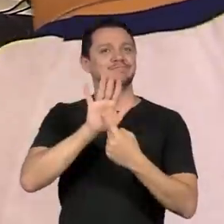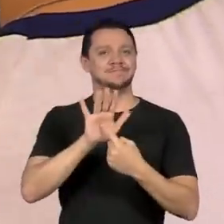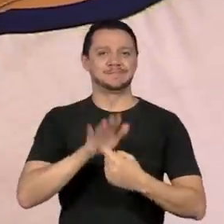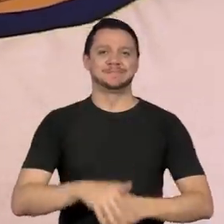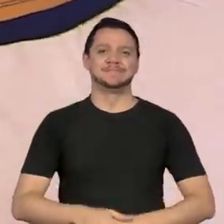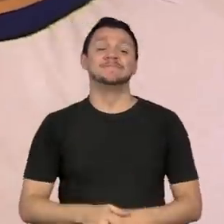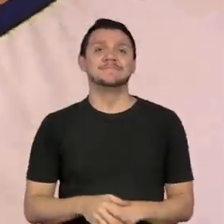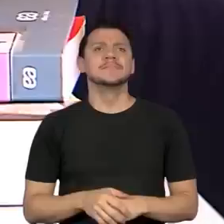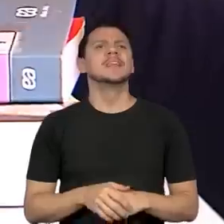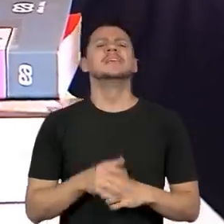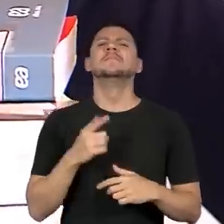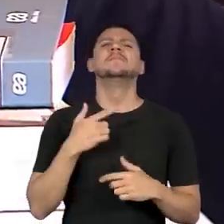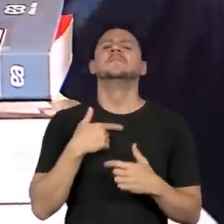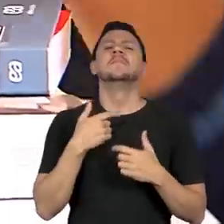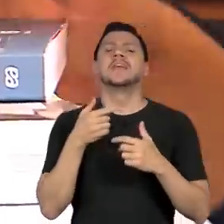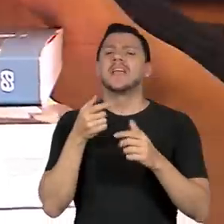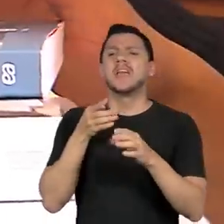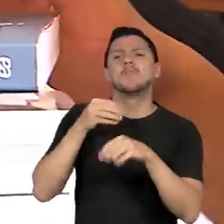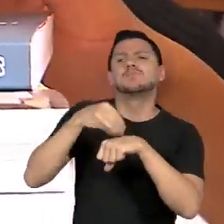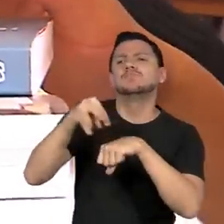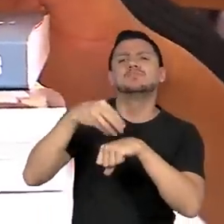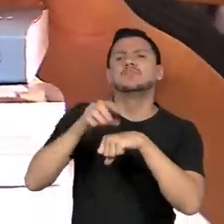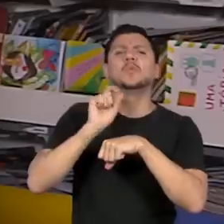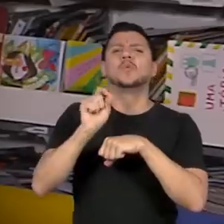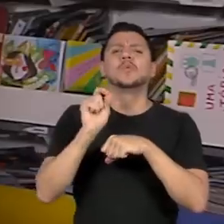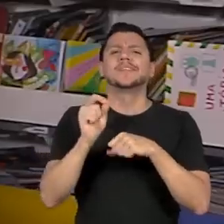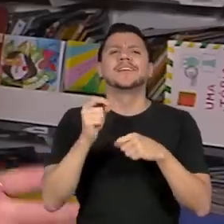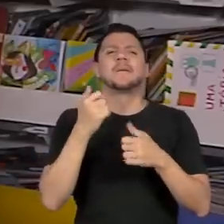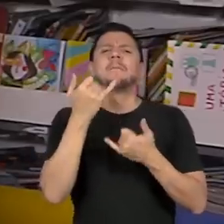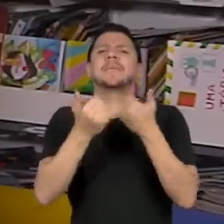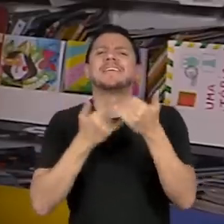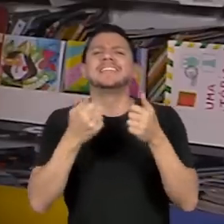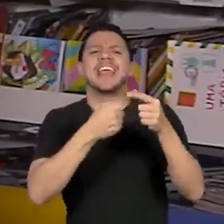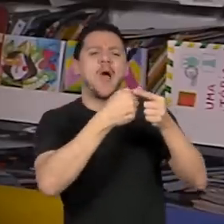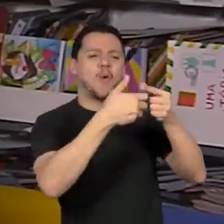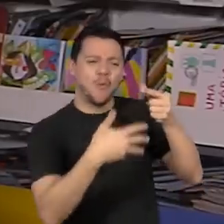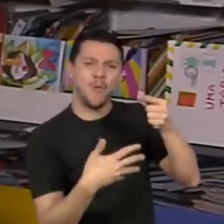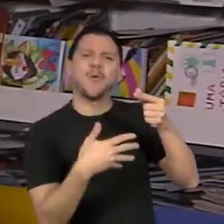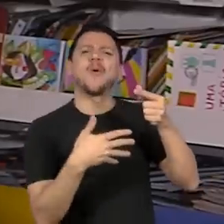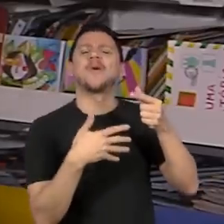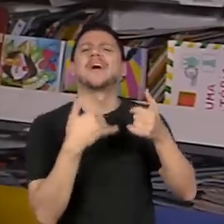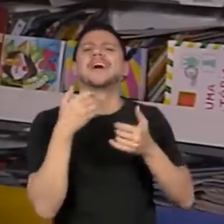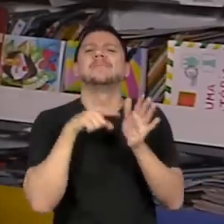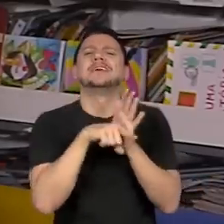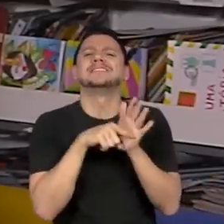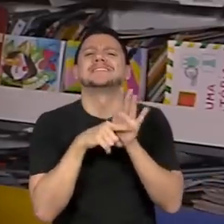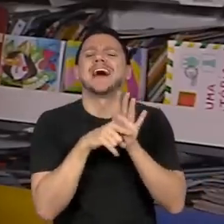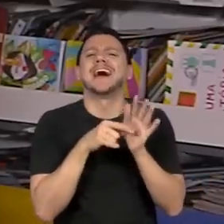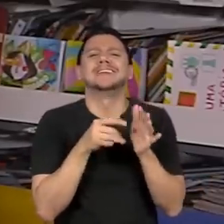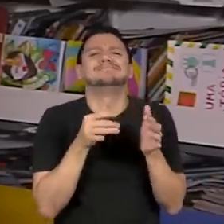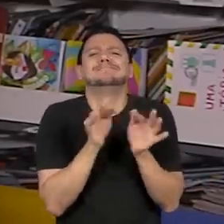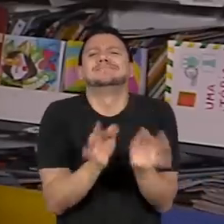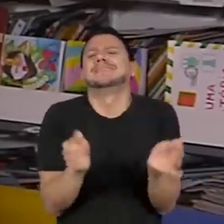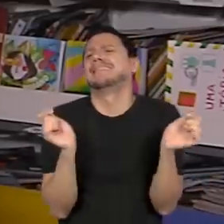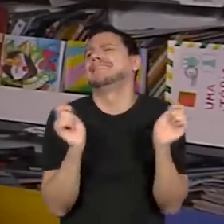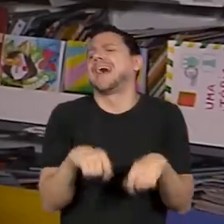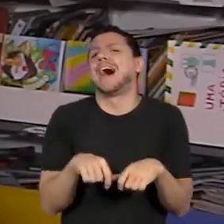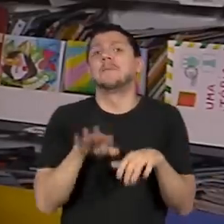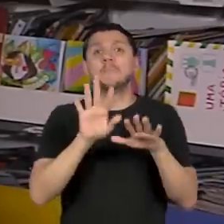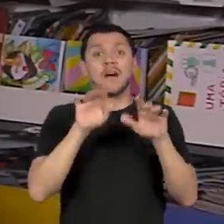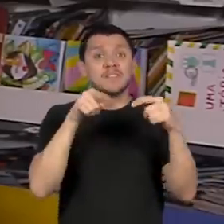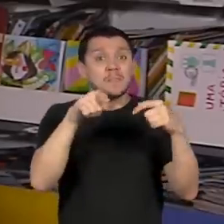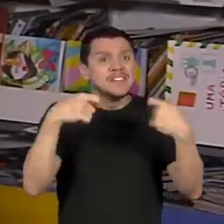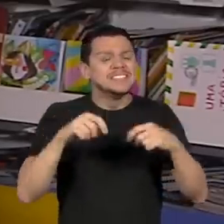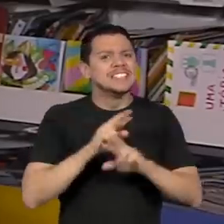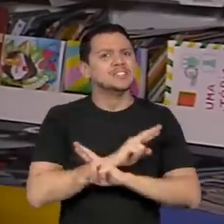O que eu falo para eles? O Google brincando na internet, as pessoas conseguem pesquisar. Elas vão se interessar, vocês vão vender,